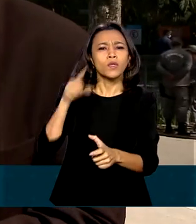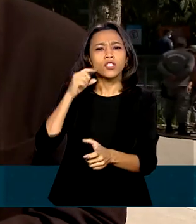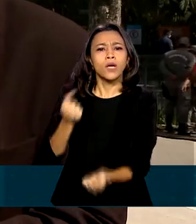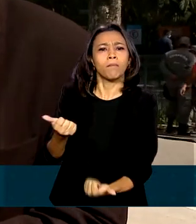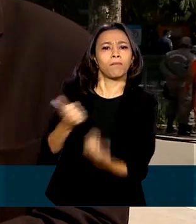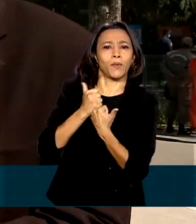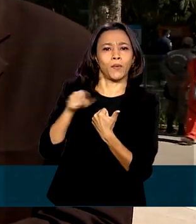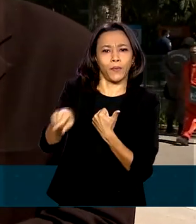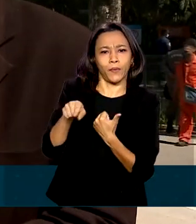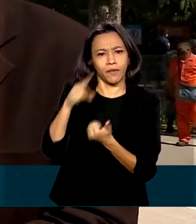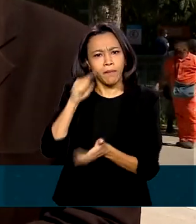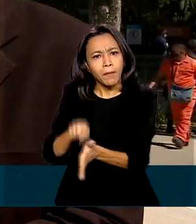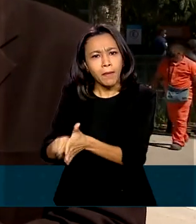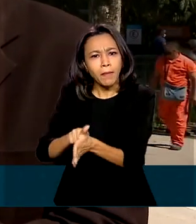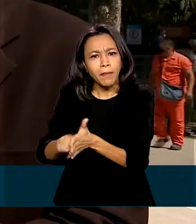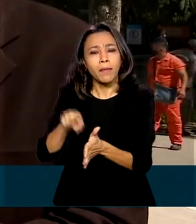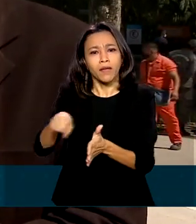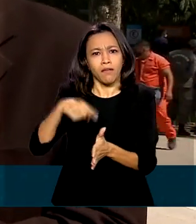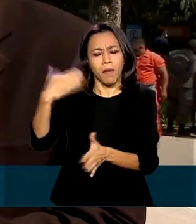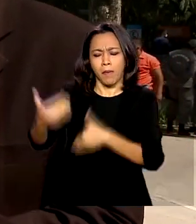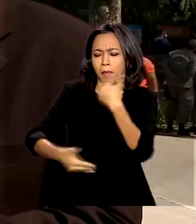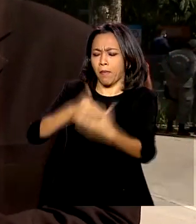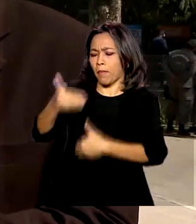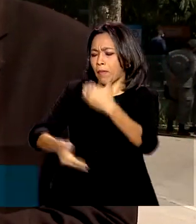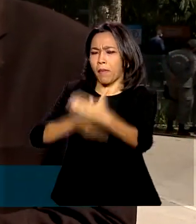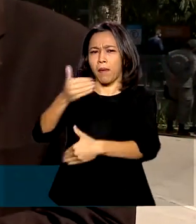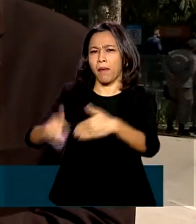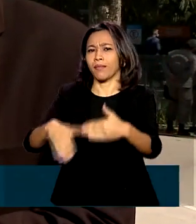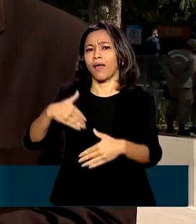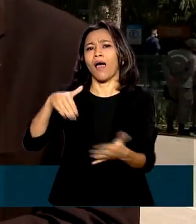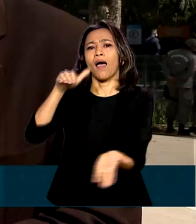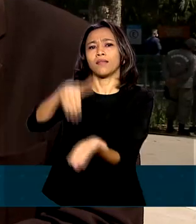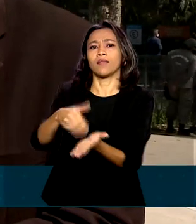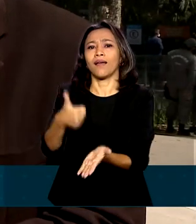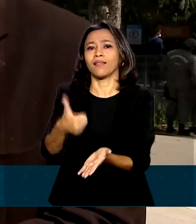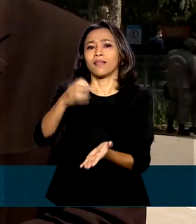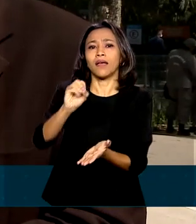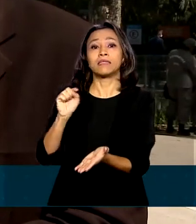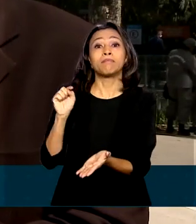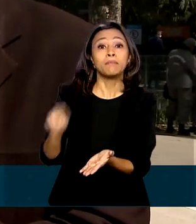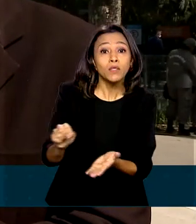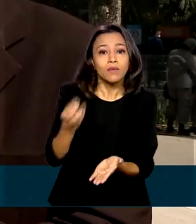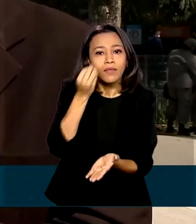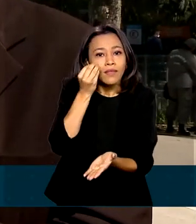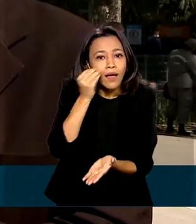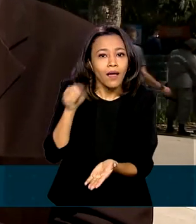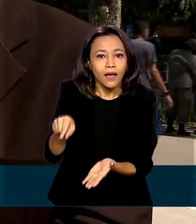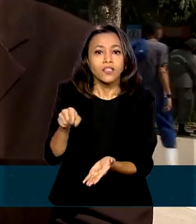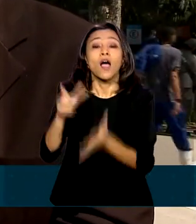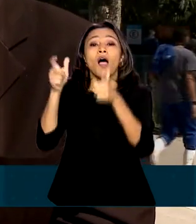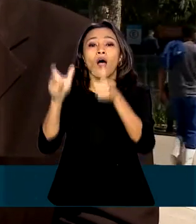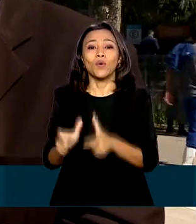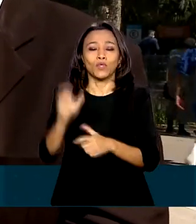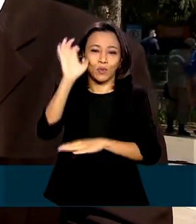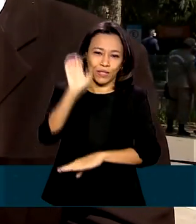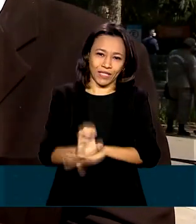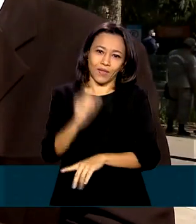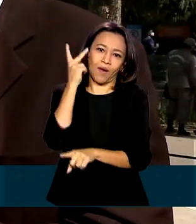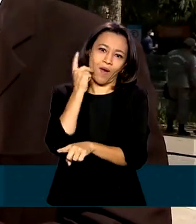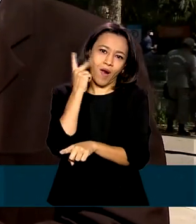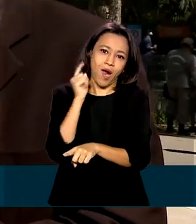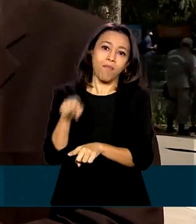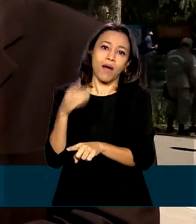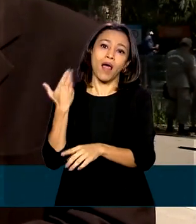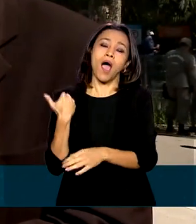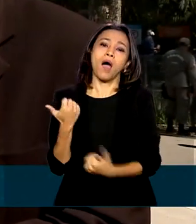-19, que vai ter a capacidade para processar até 10 mil testes por dia. Ela vai funcionar no estado do Ceará para atender a